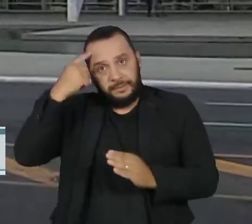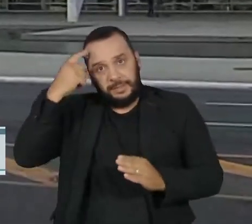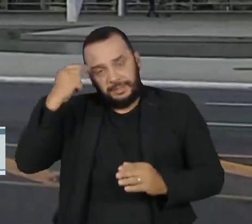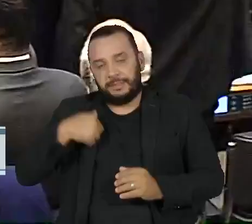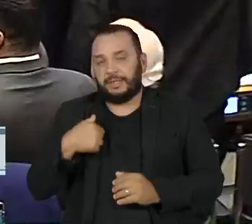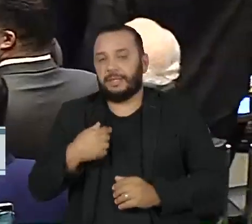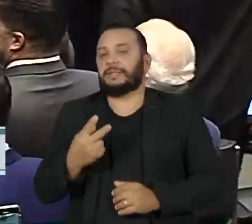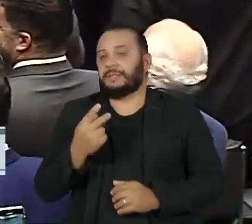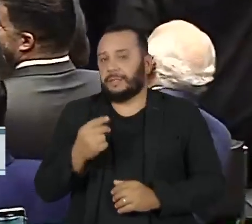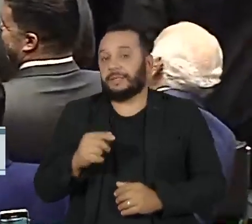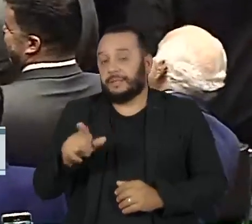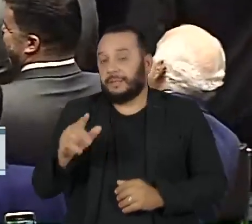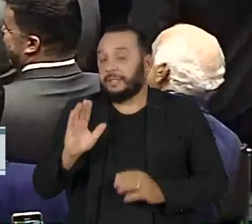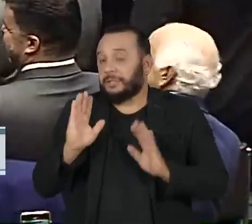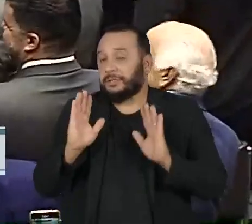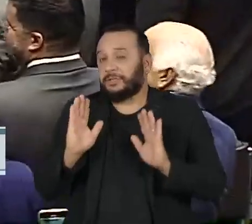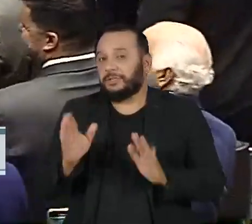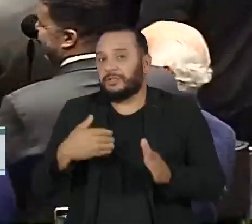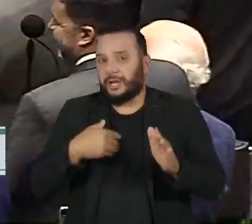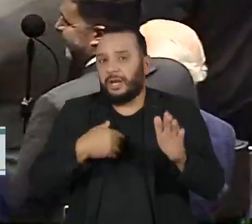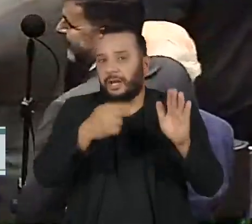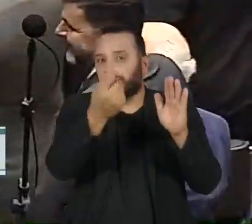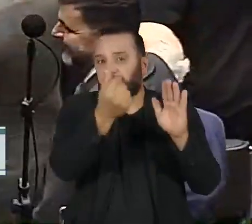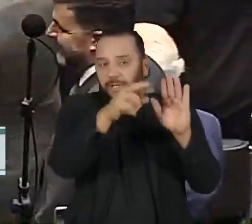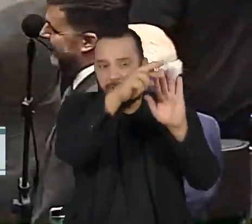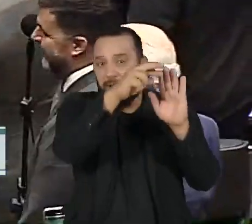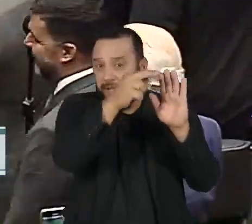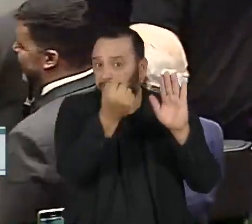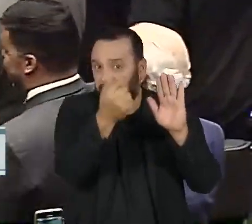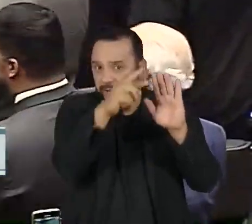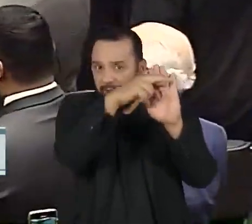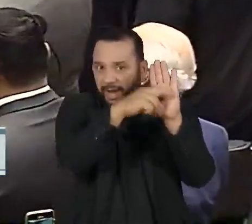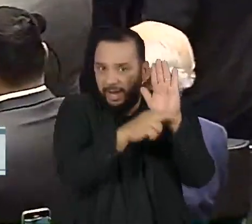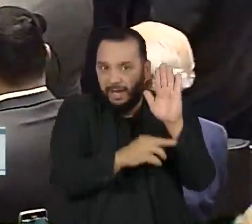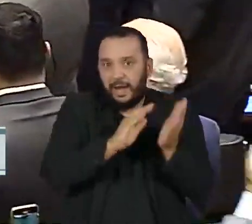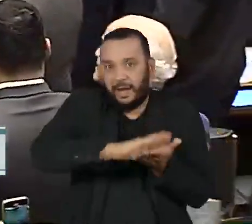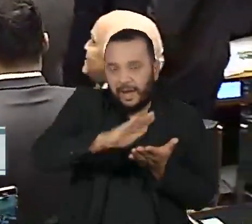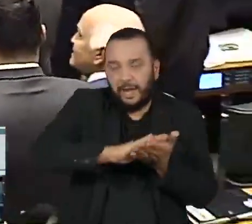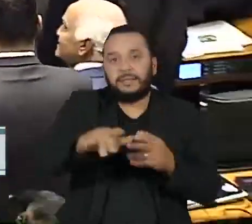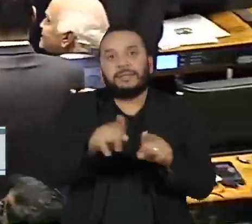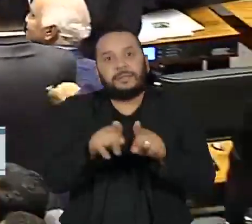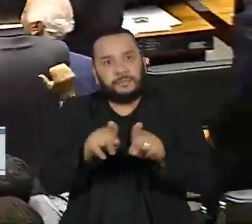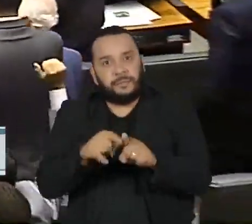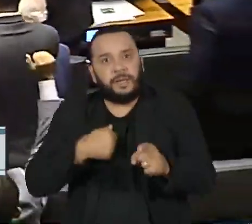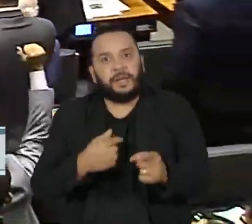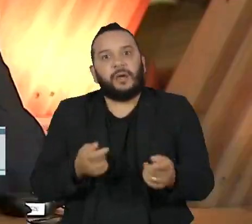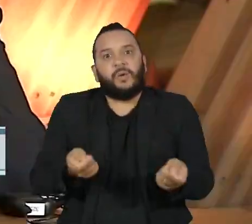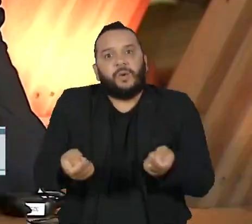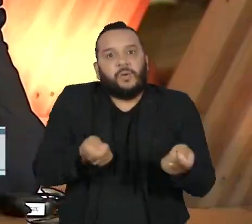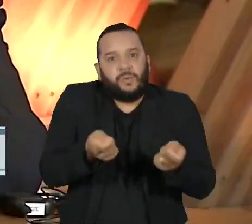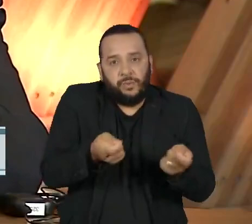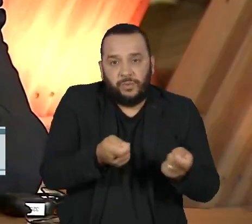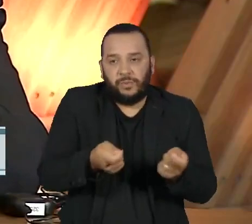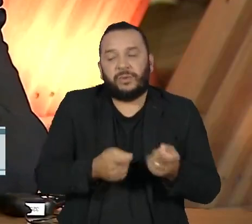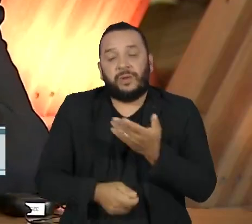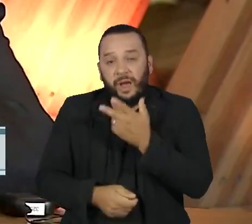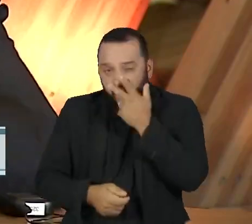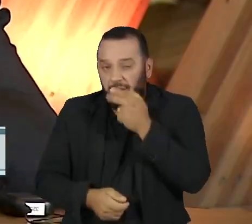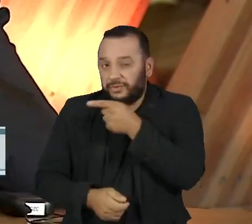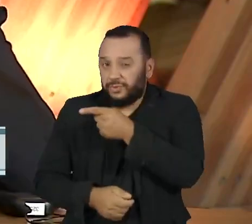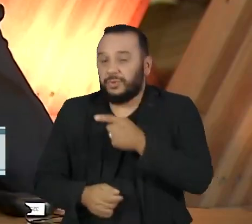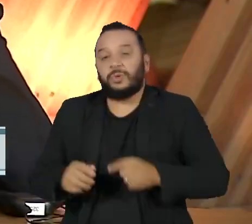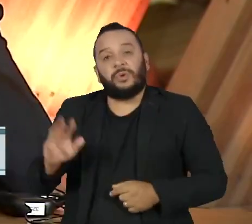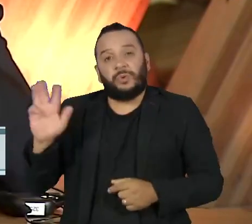dispositivos, o calendário às emendas e a proporcionalidade no contingenciamento, sejam vetados pelo presidente